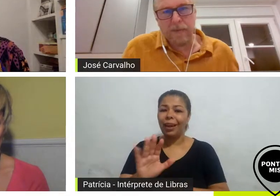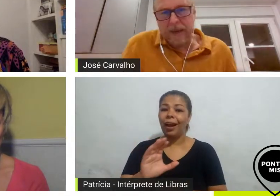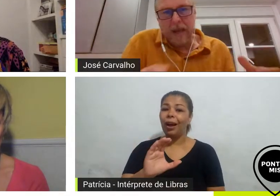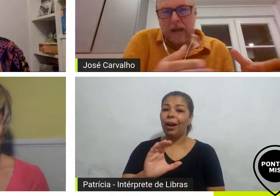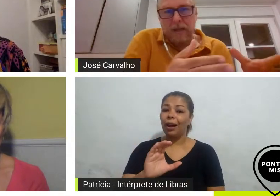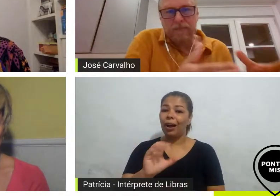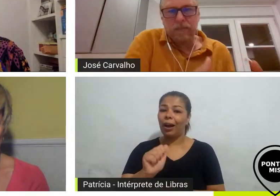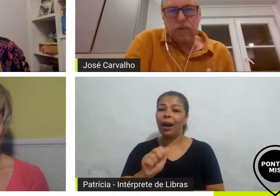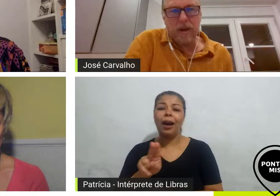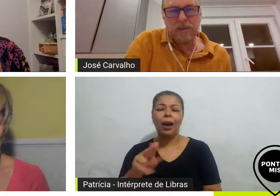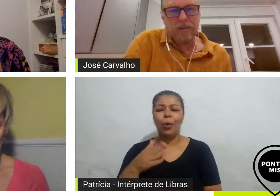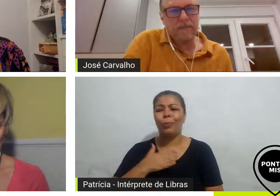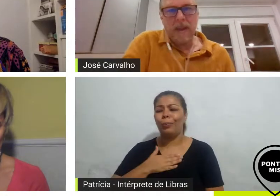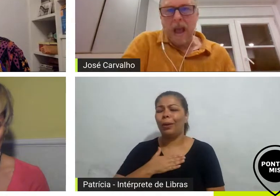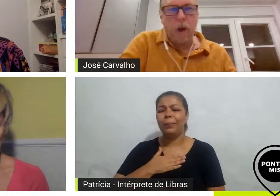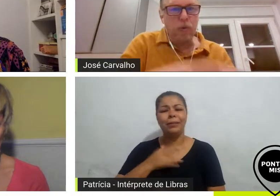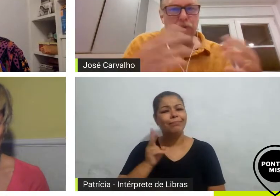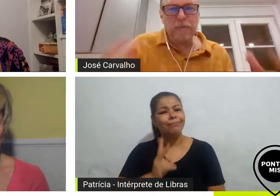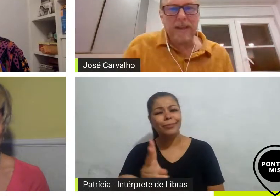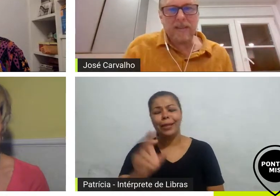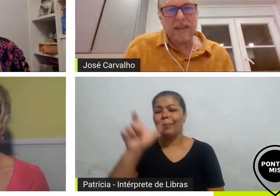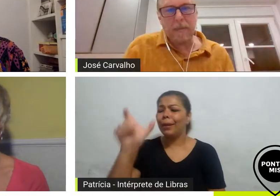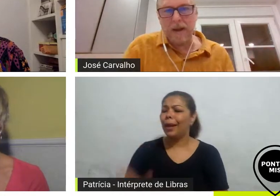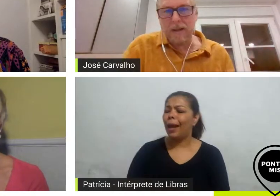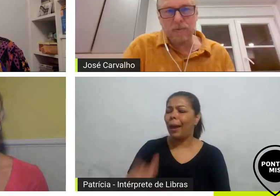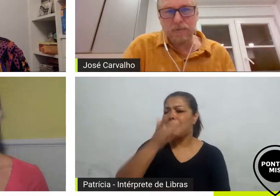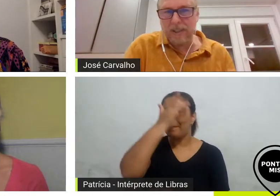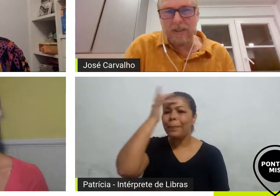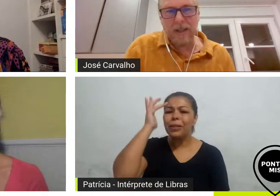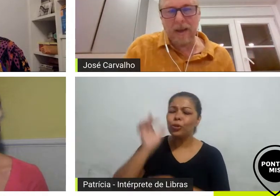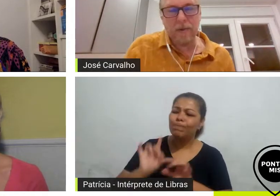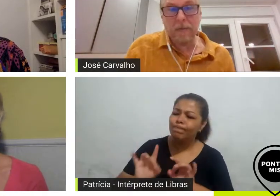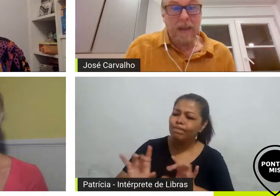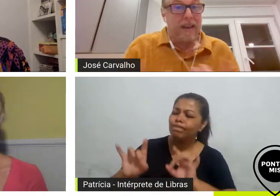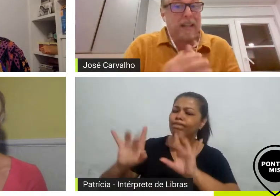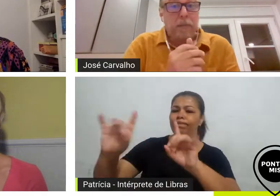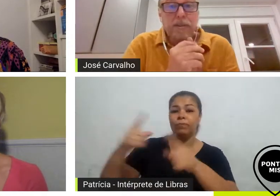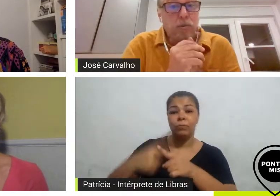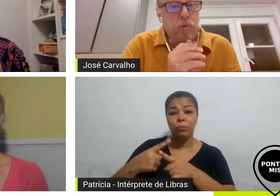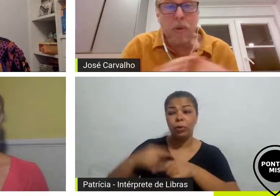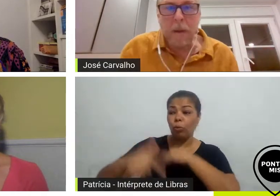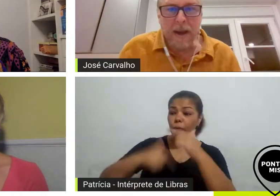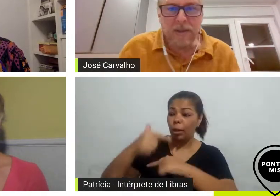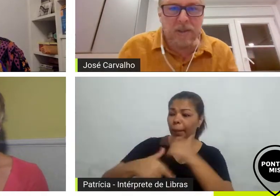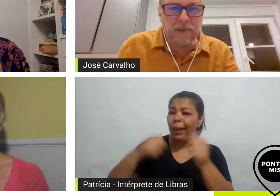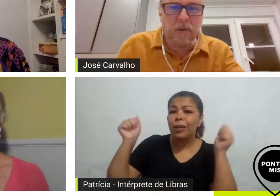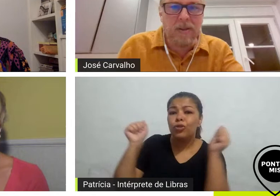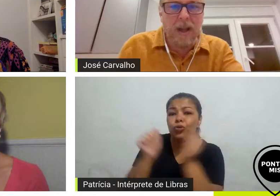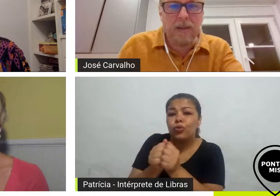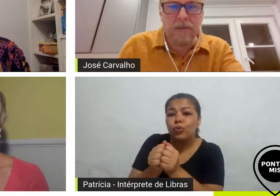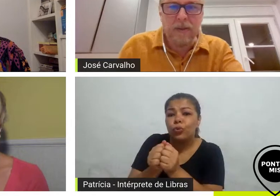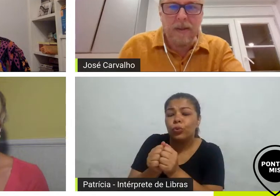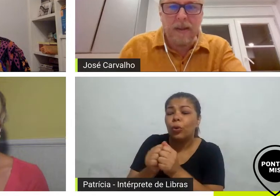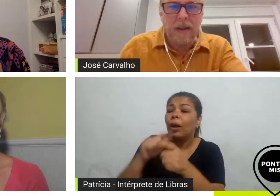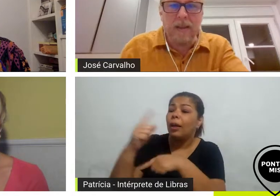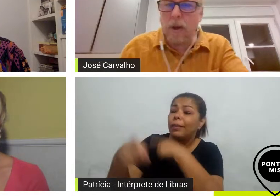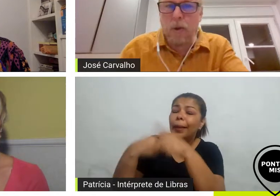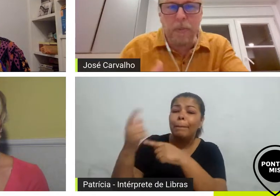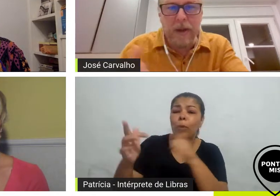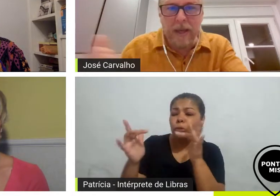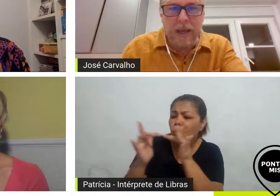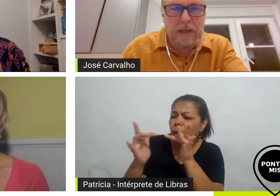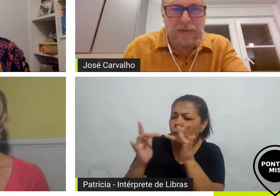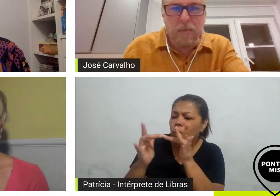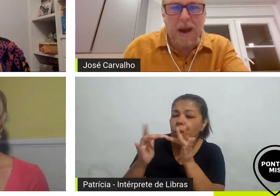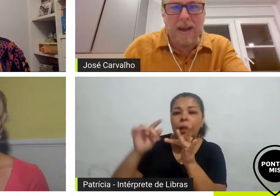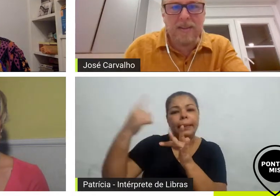que eu fiquei ali durante alguns meses trabalhando o dia inteiro e depois eu nunca mais tive contato e não